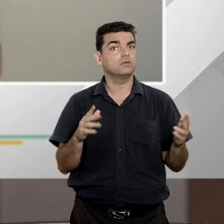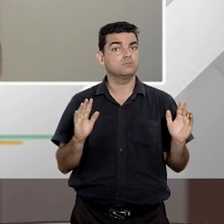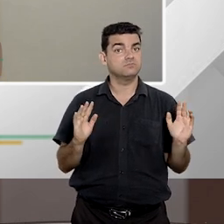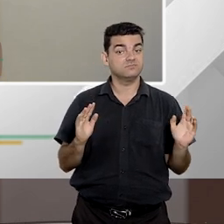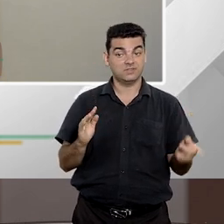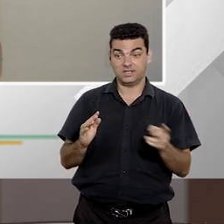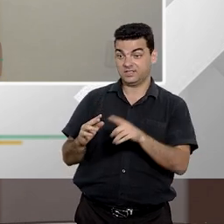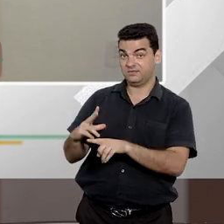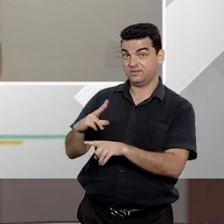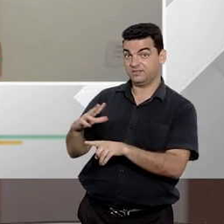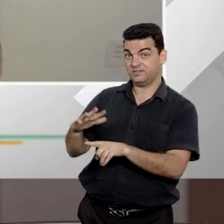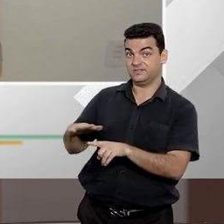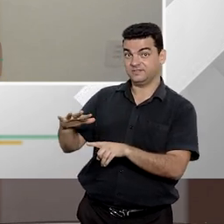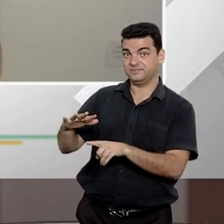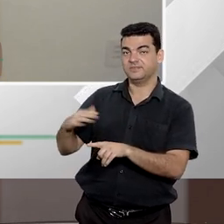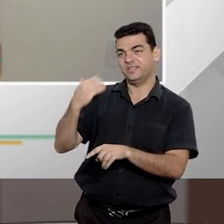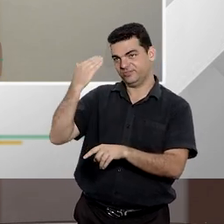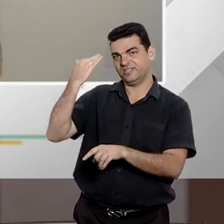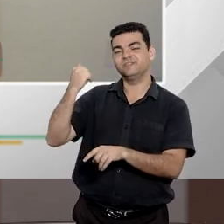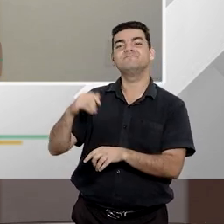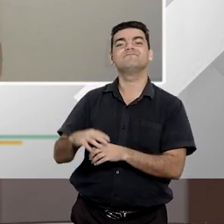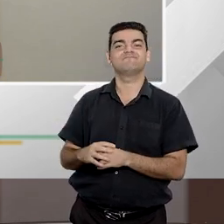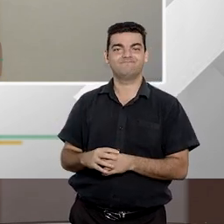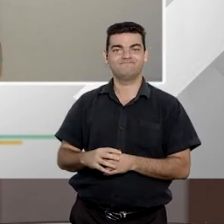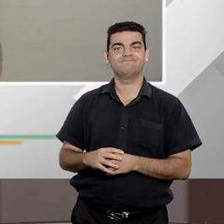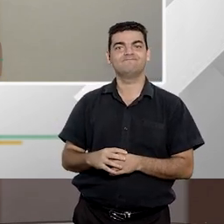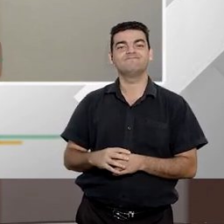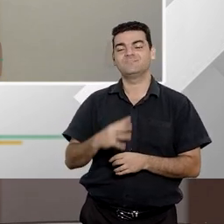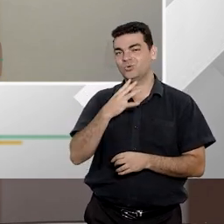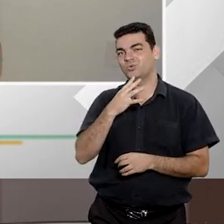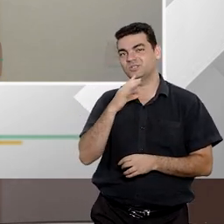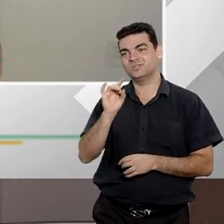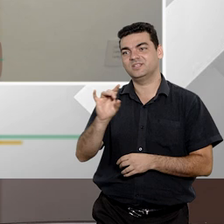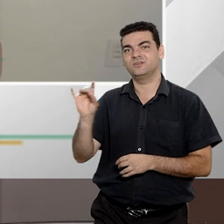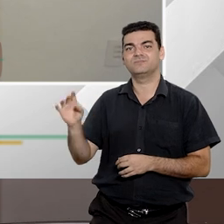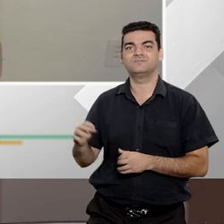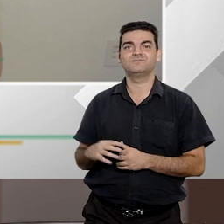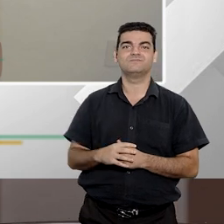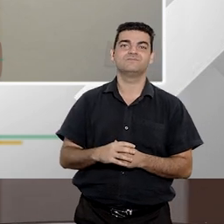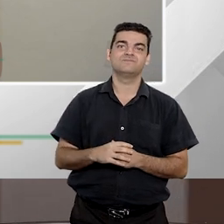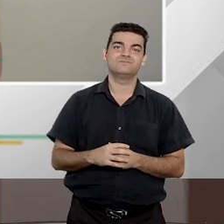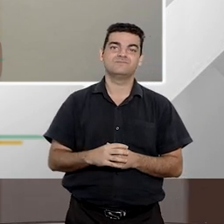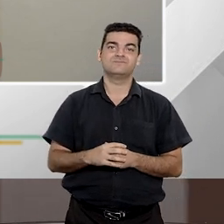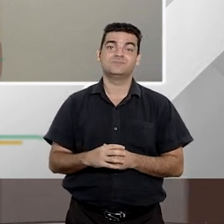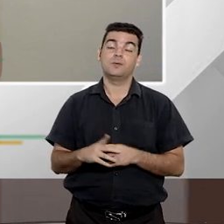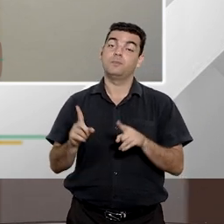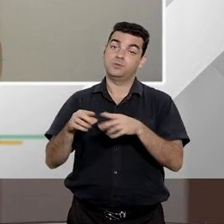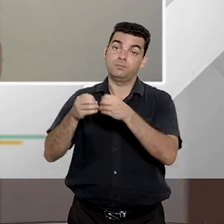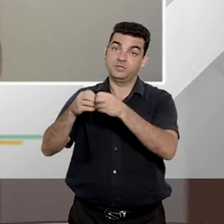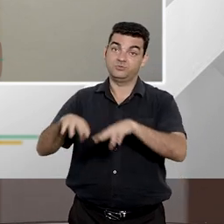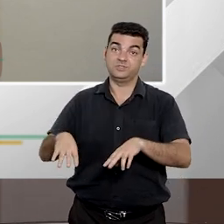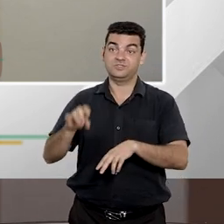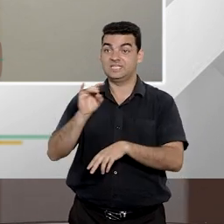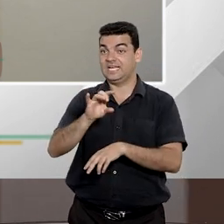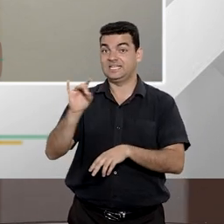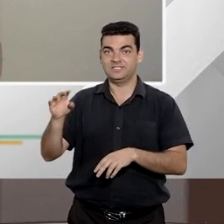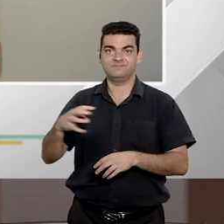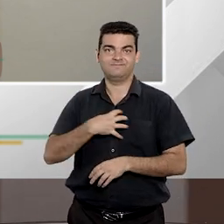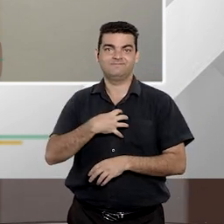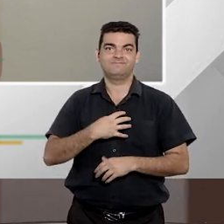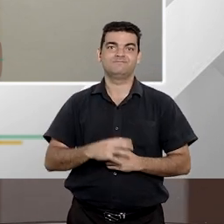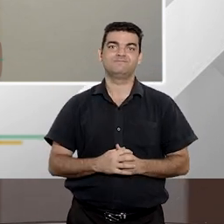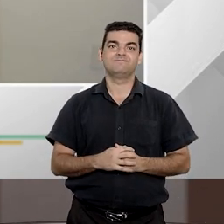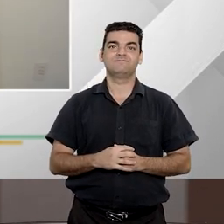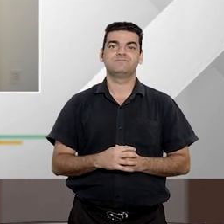nos direitos individuais homogêneos não. Essa reunião, ela acontece justamente por conta desse dano, de um dano que foi provocado.